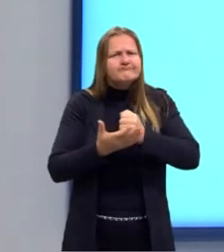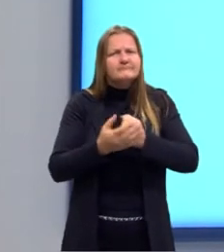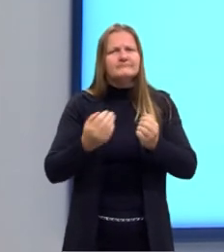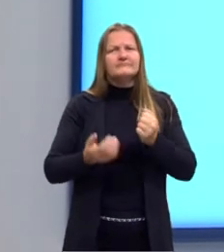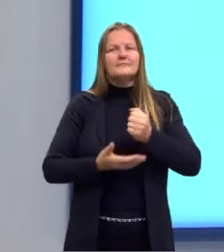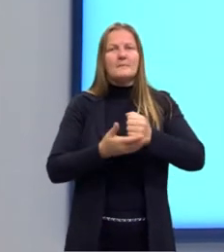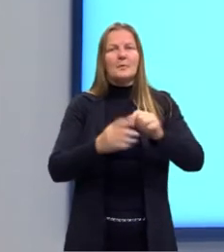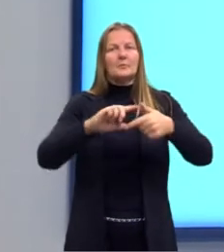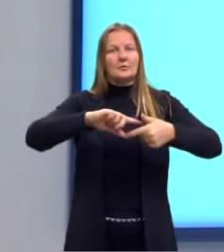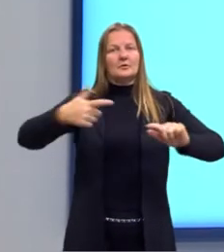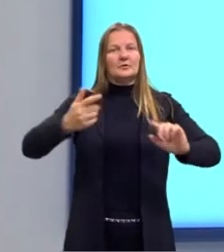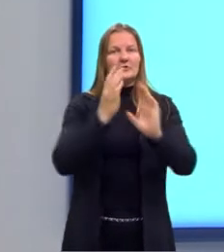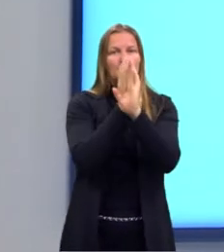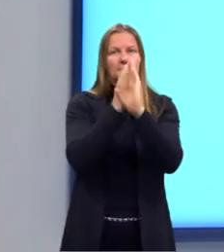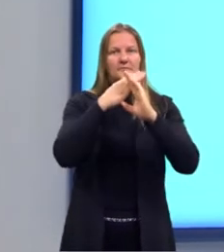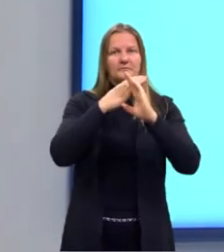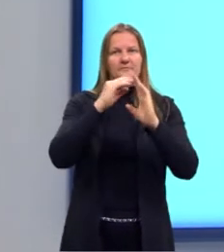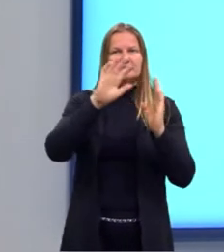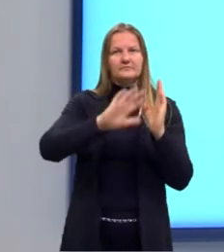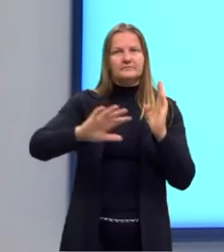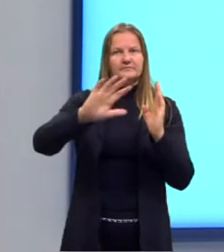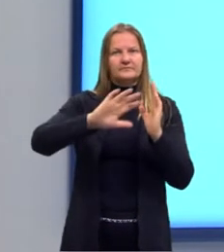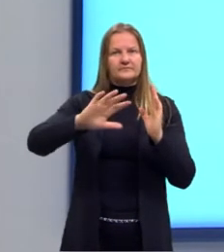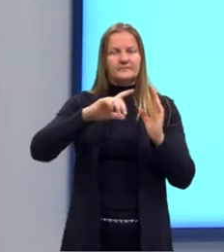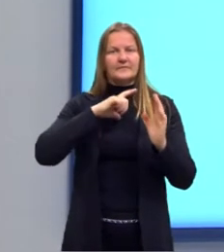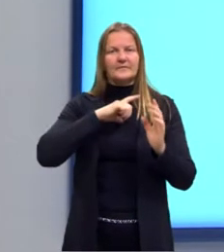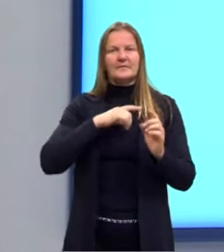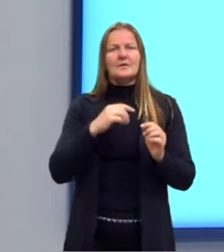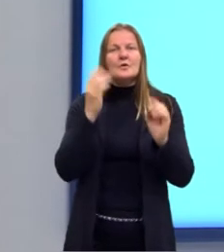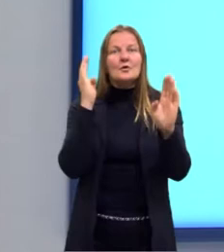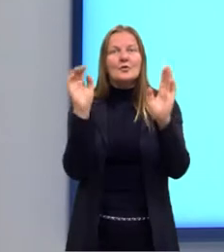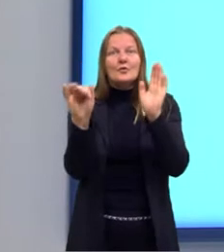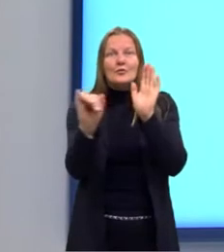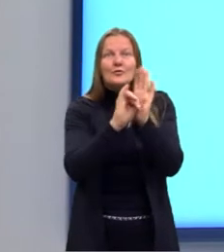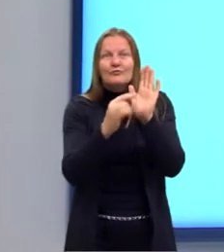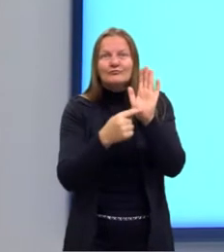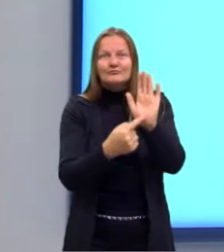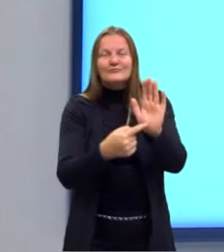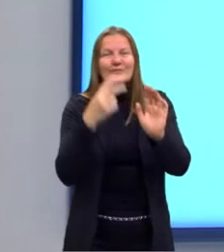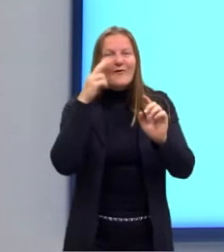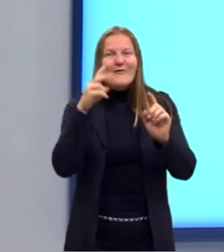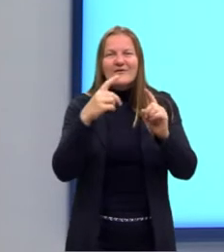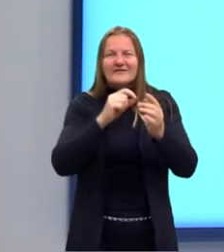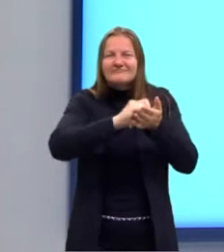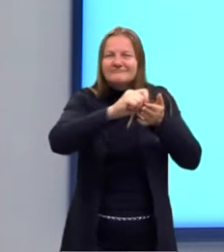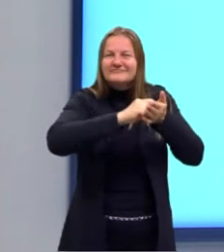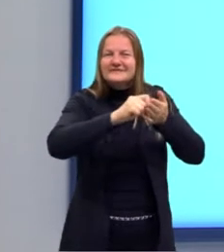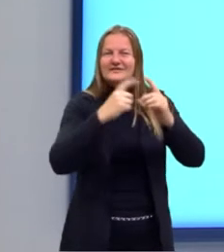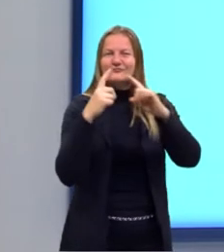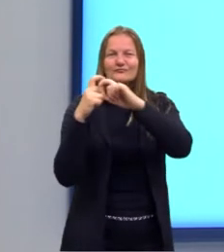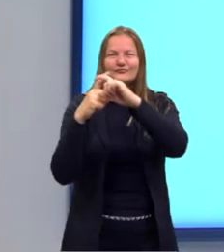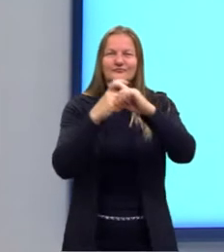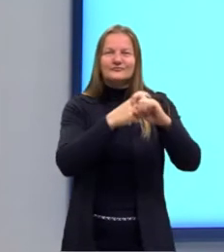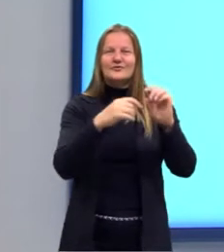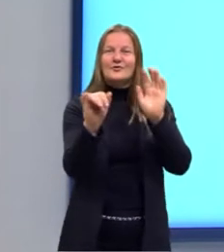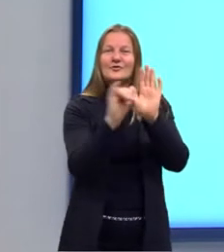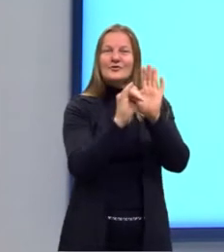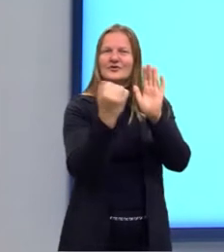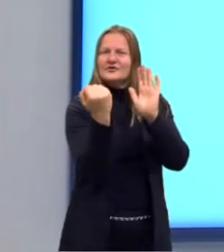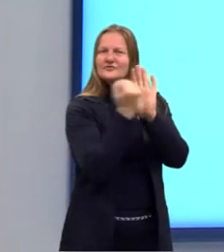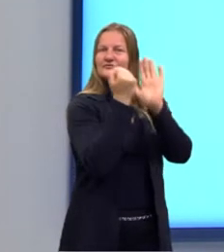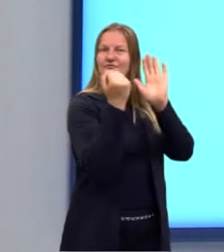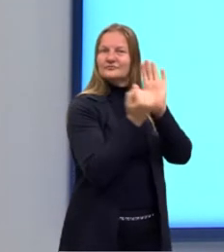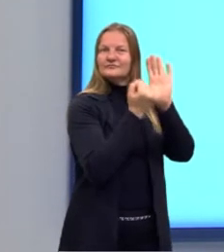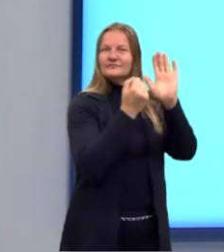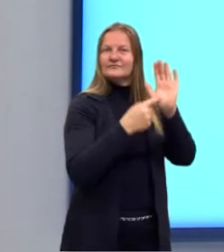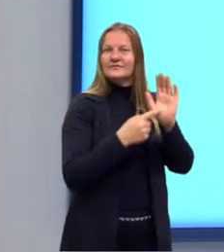da geometria espacial. Então, ali nós podemos identificar as escritas, símbolos que remetem então